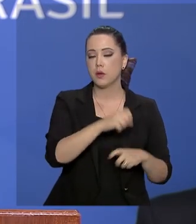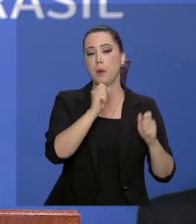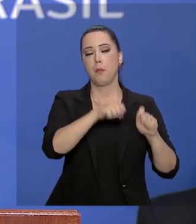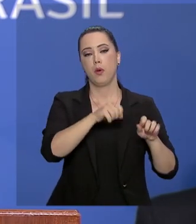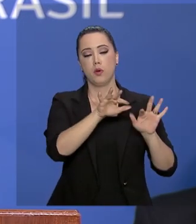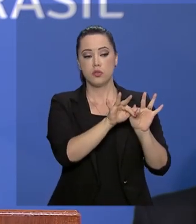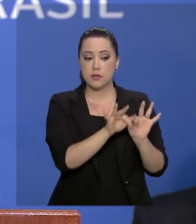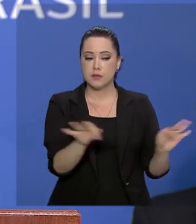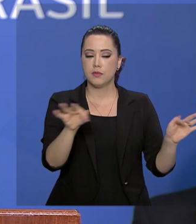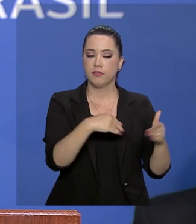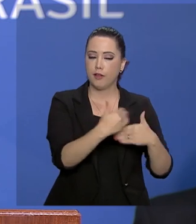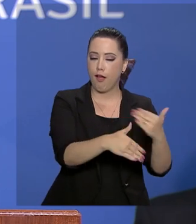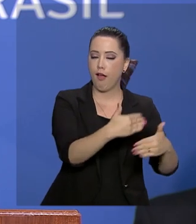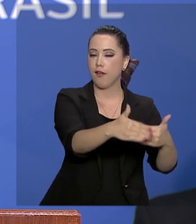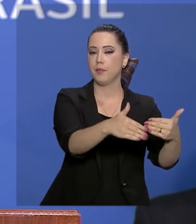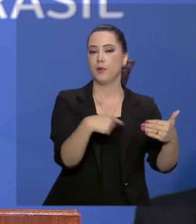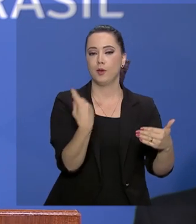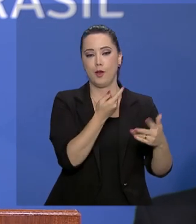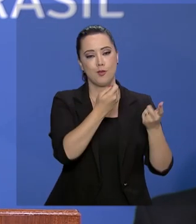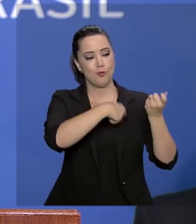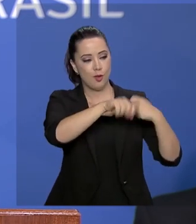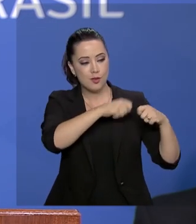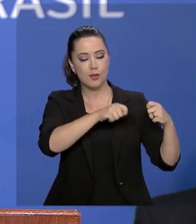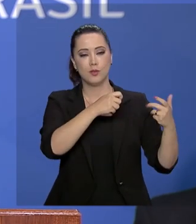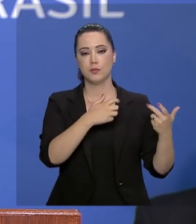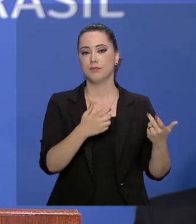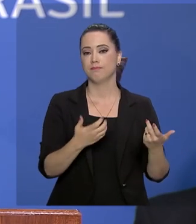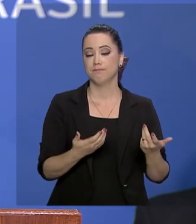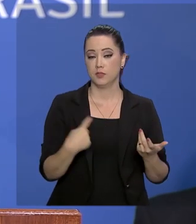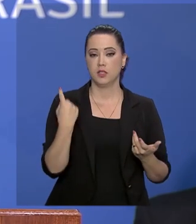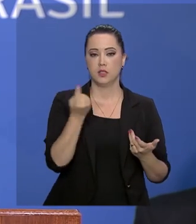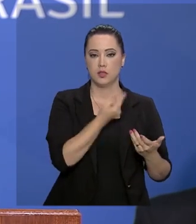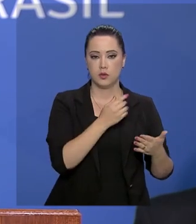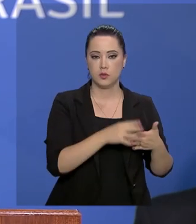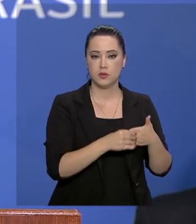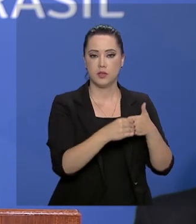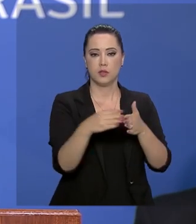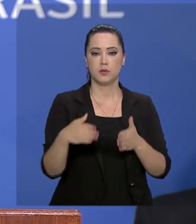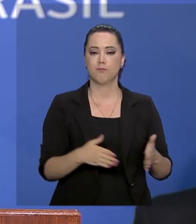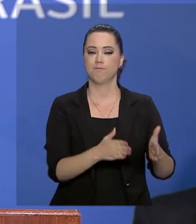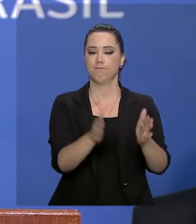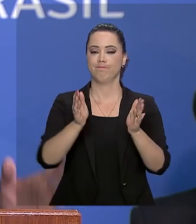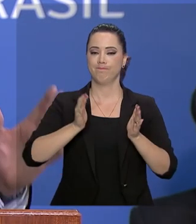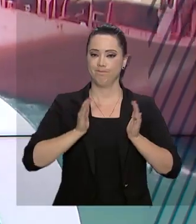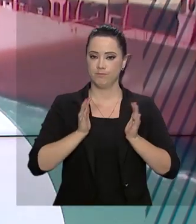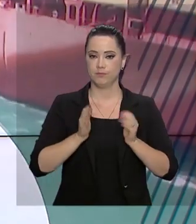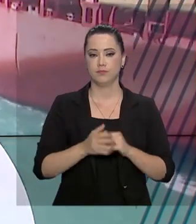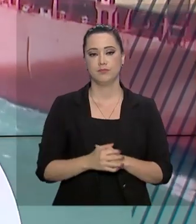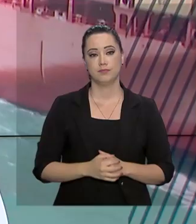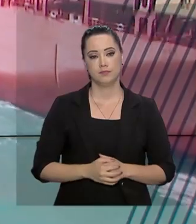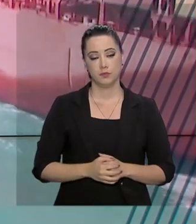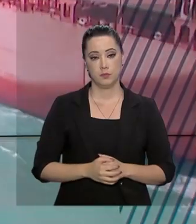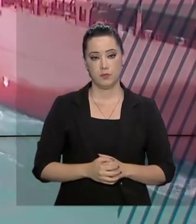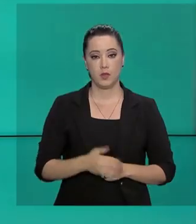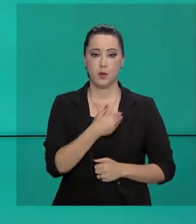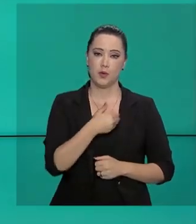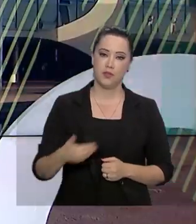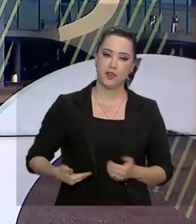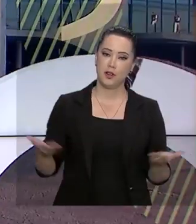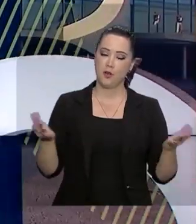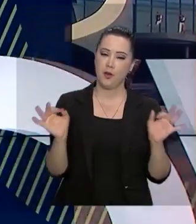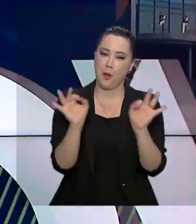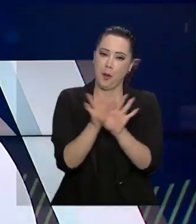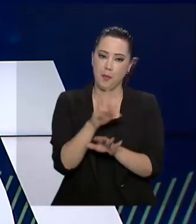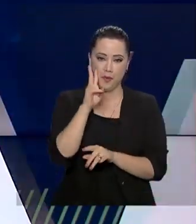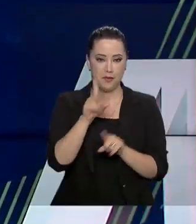destravar a nossa economia e nos levarmos no caminho da prosperidade. O governo agora fica